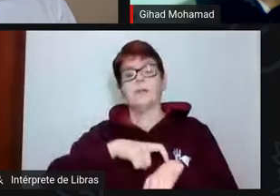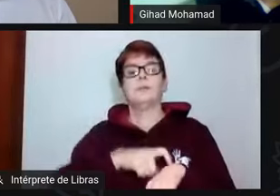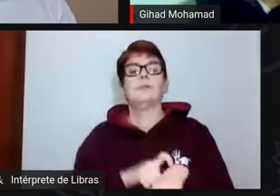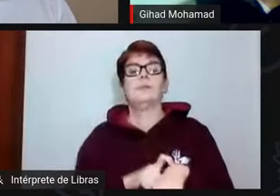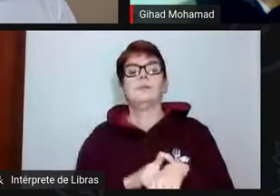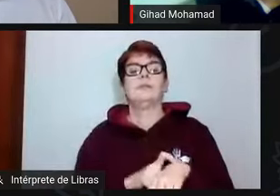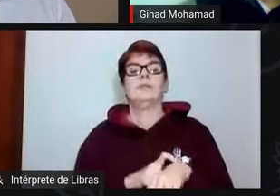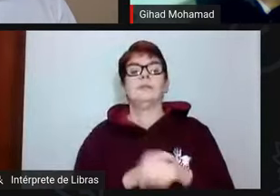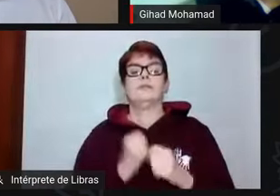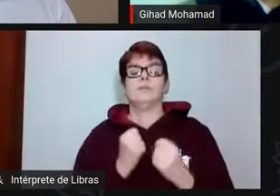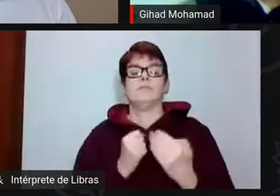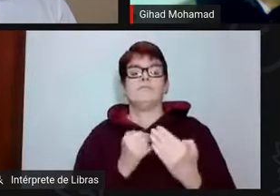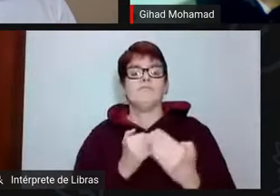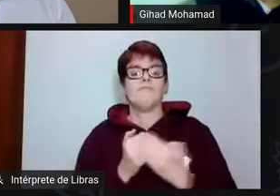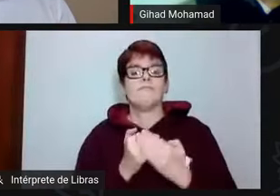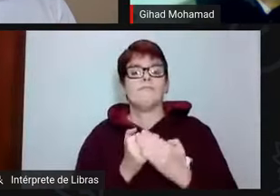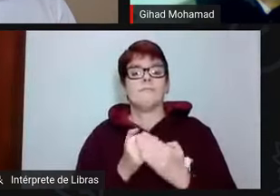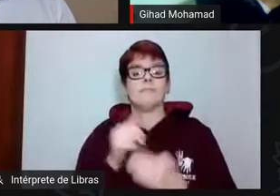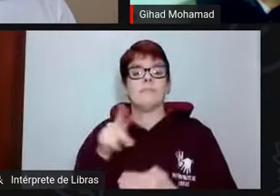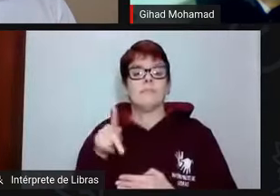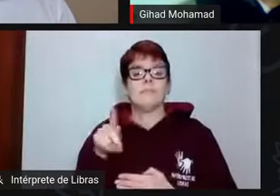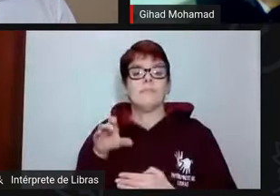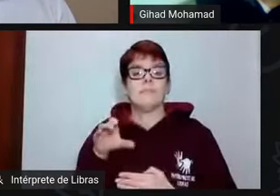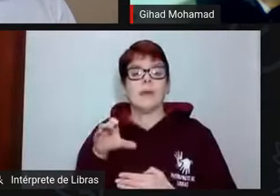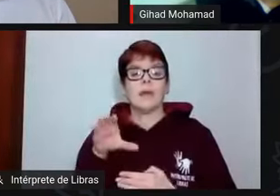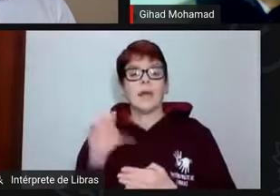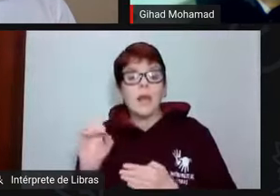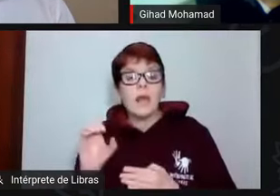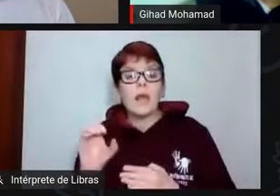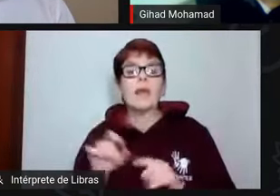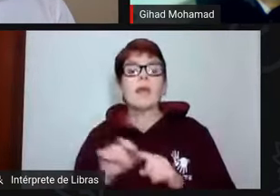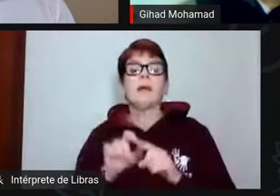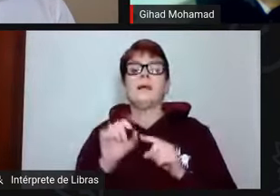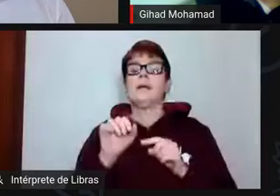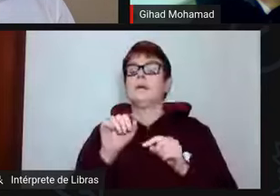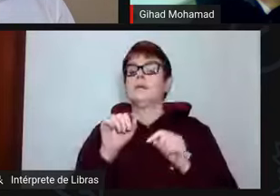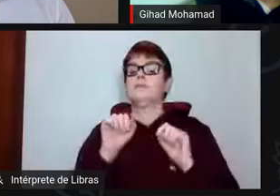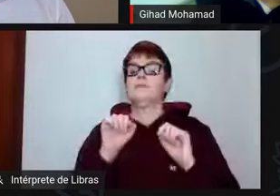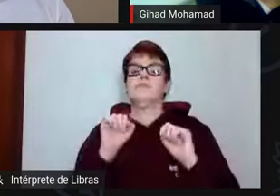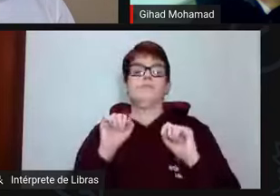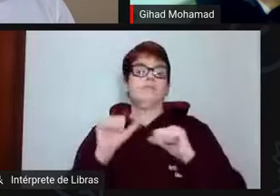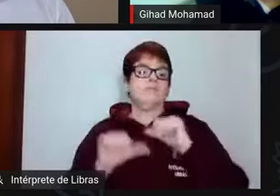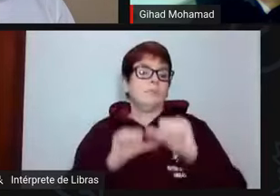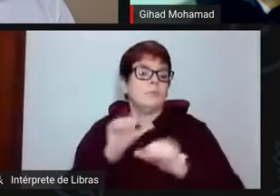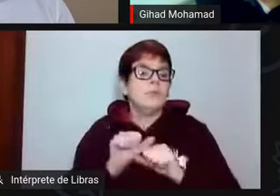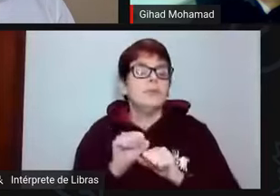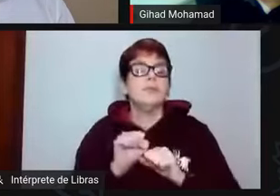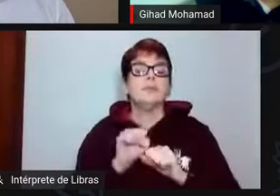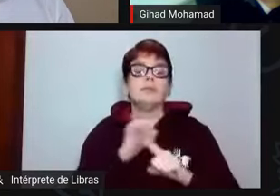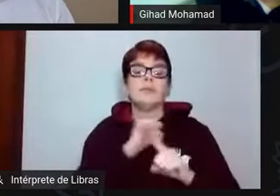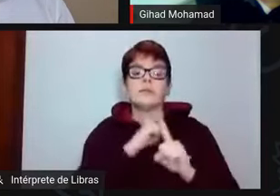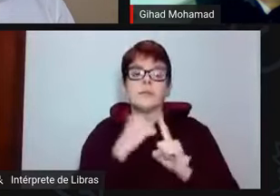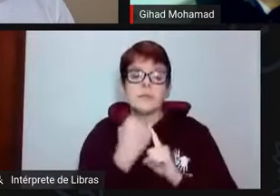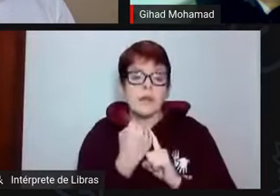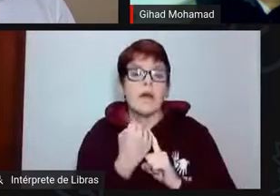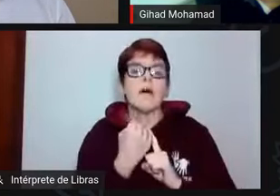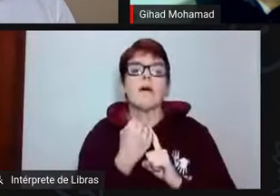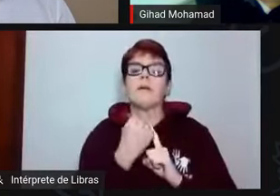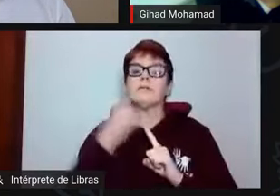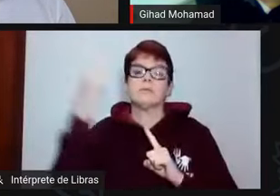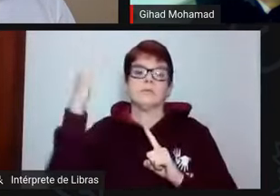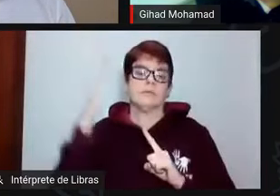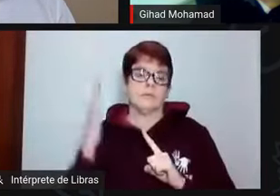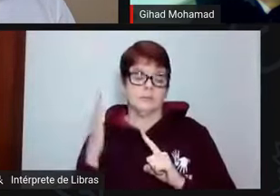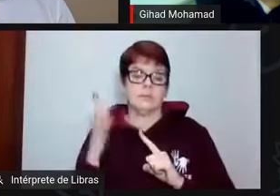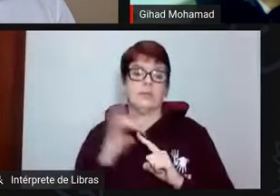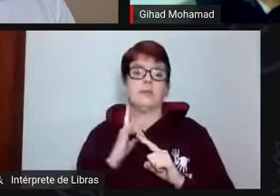aos impactos da PEC do teto na recuperação econômica e social do país. Não há, como eu disse, e